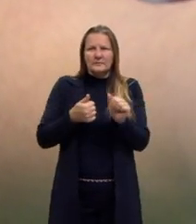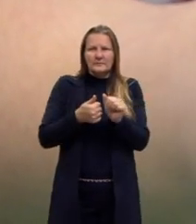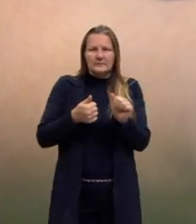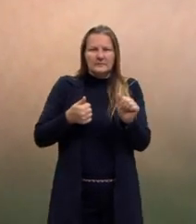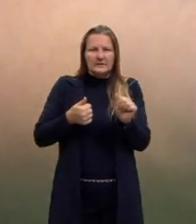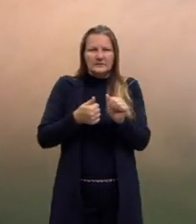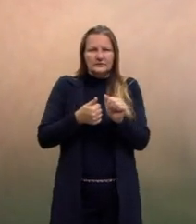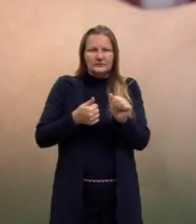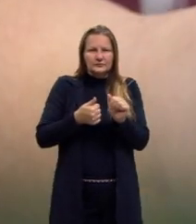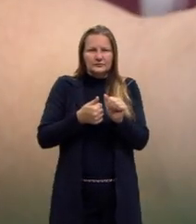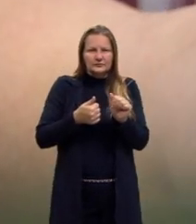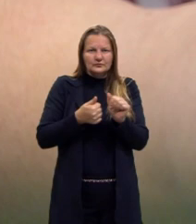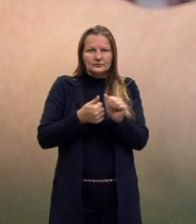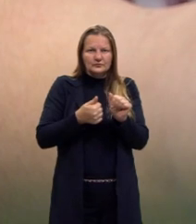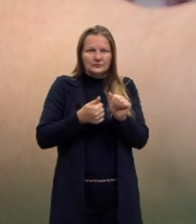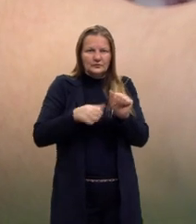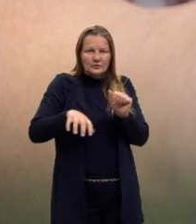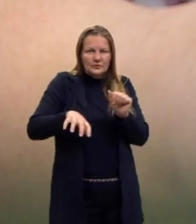Ó, grudou.